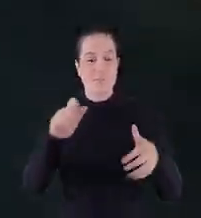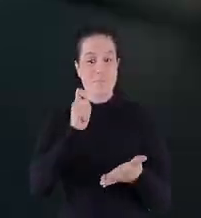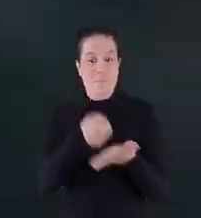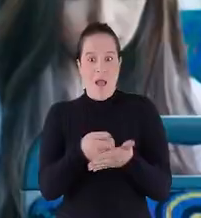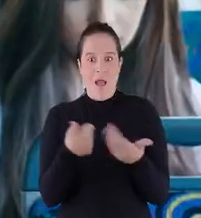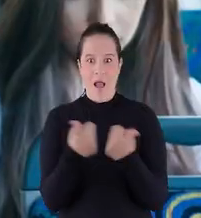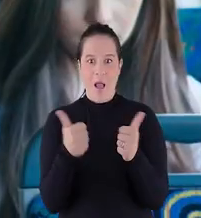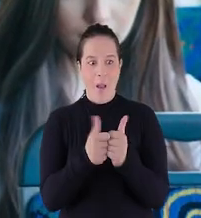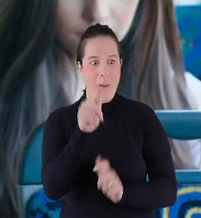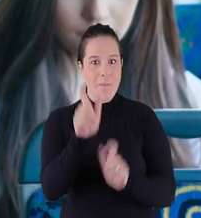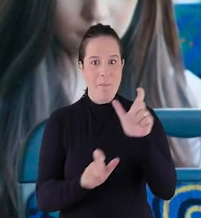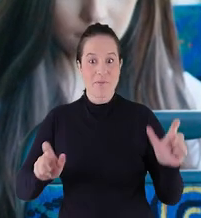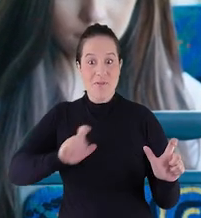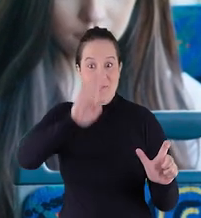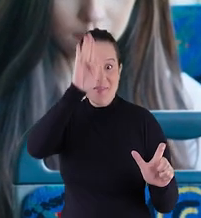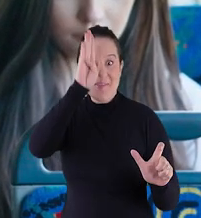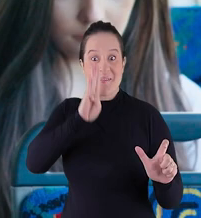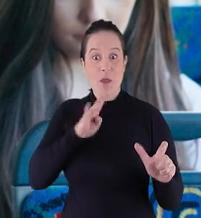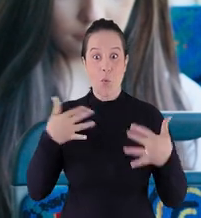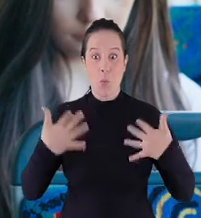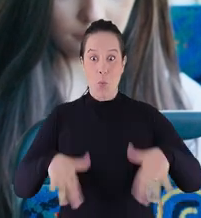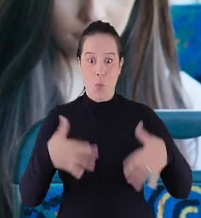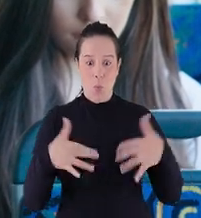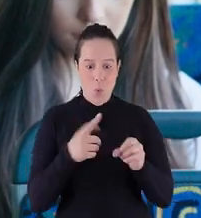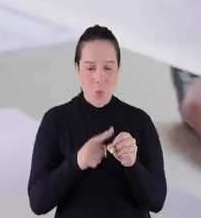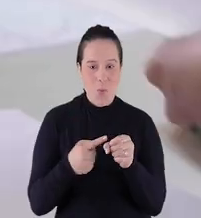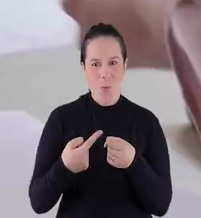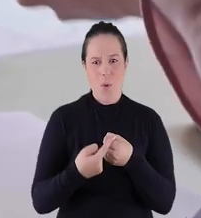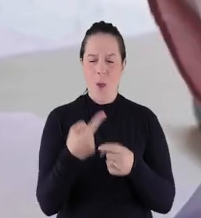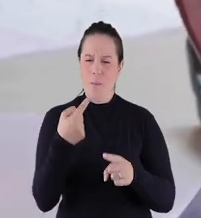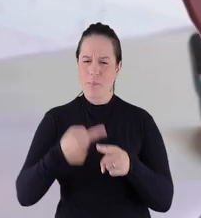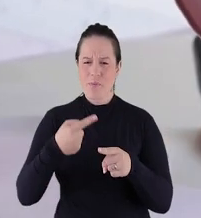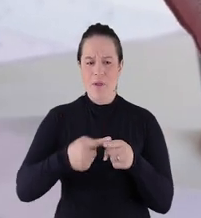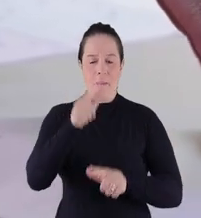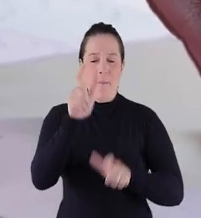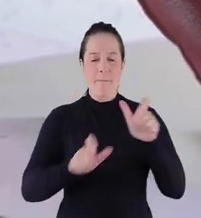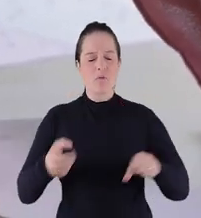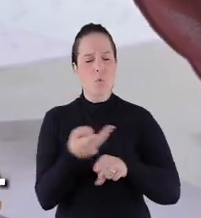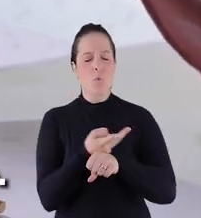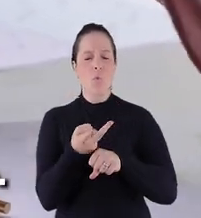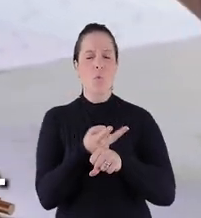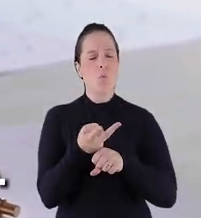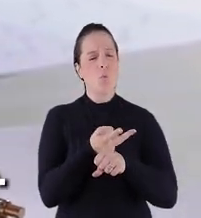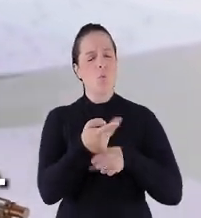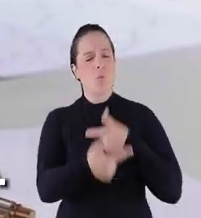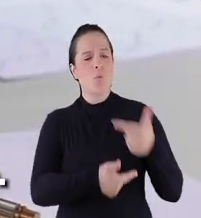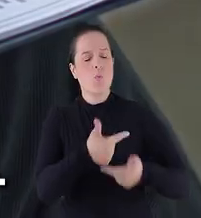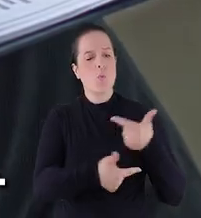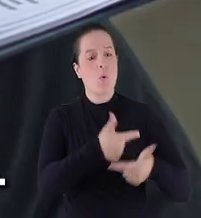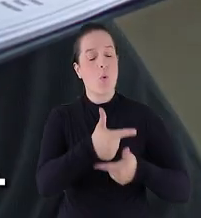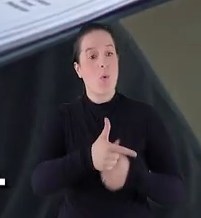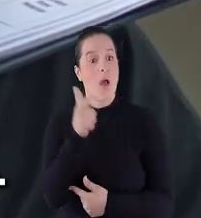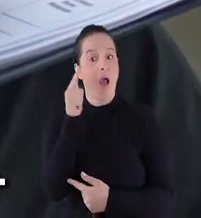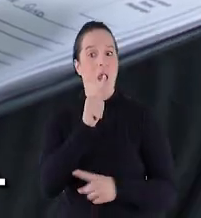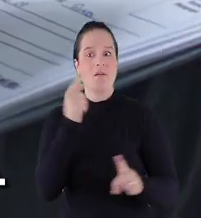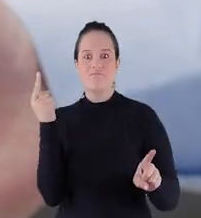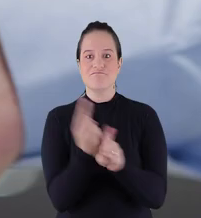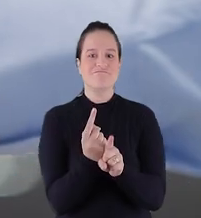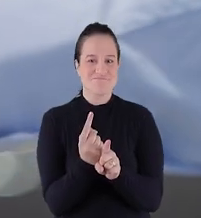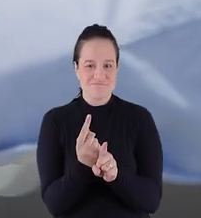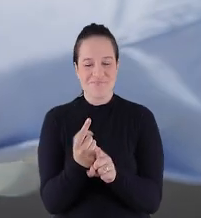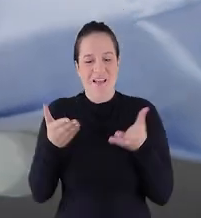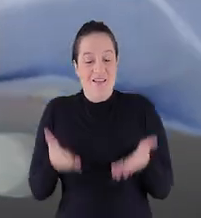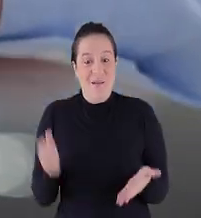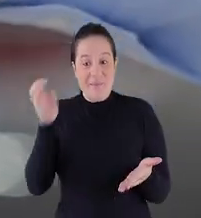de graça no transporte coletivo da região metropolitana de Curitiba. Um benefício exclusivo para pessoas de baixa renda que estão em busca de emprego.